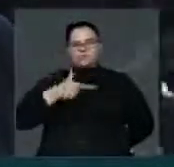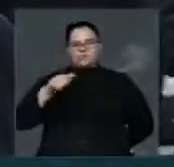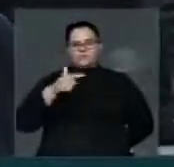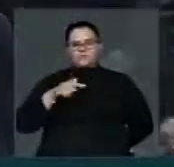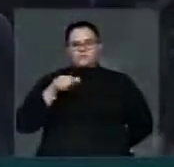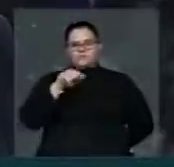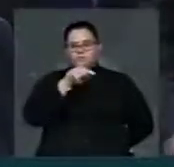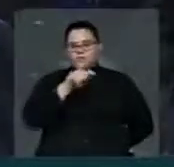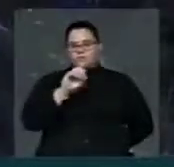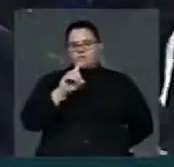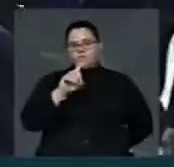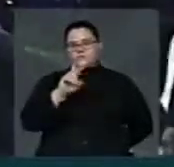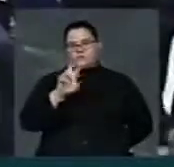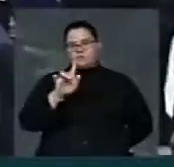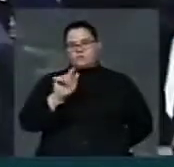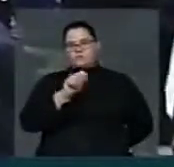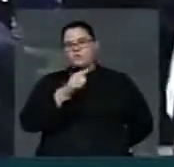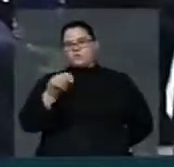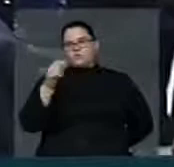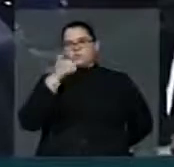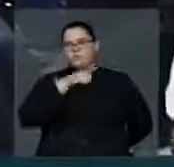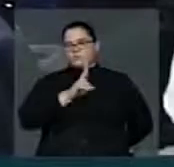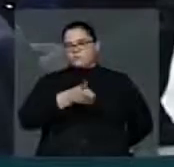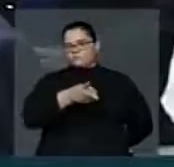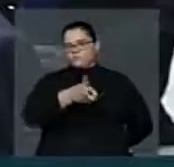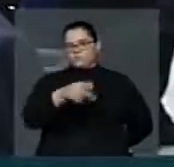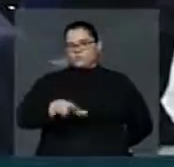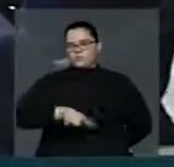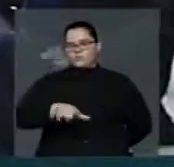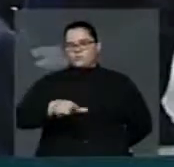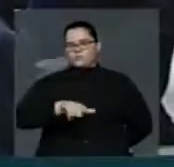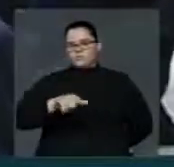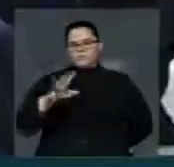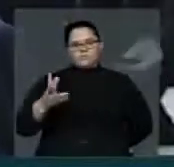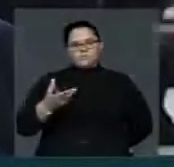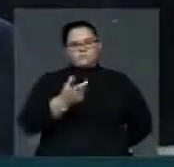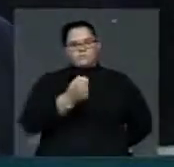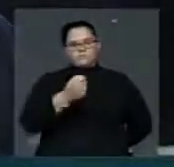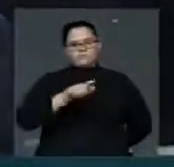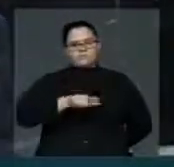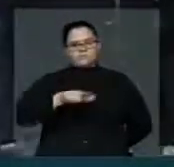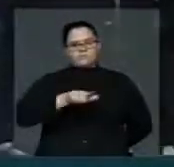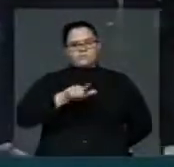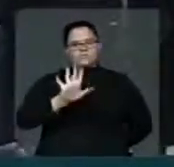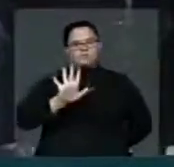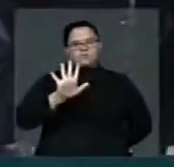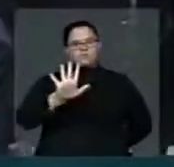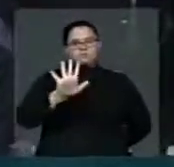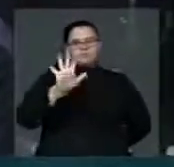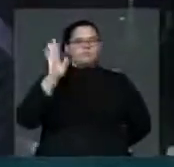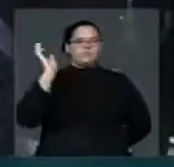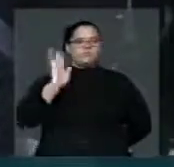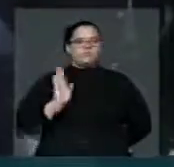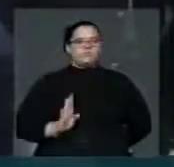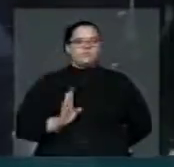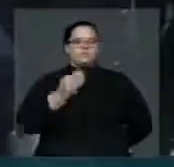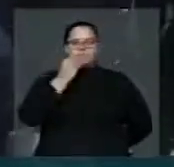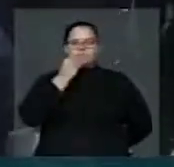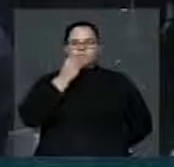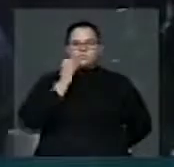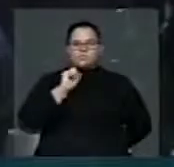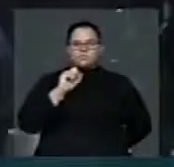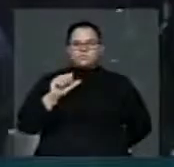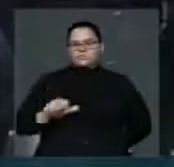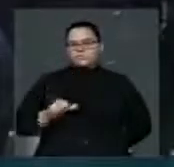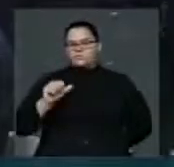órgãos possam continuar os seus trabalhos, que é fundamental para o Brasil. É uma forma de transformar